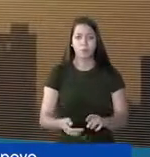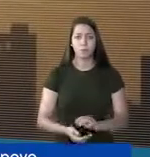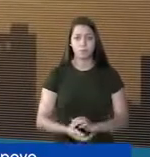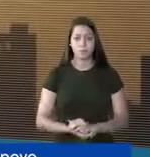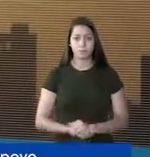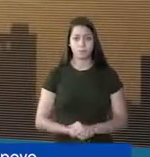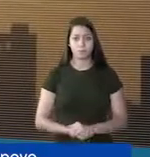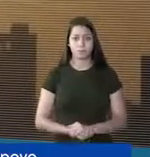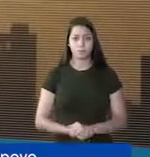a todo o nosso povo. Obrigado!